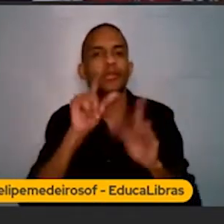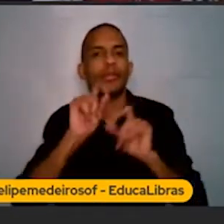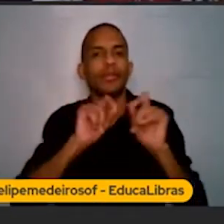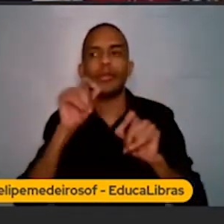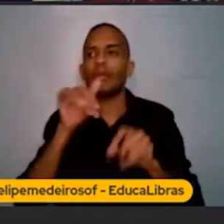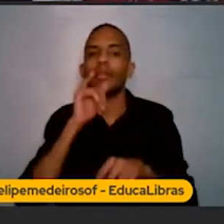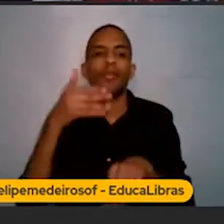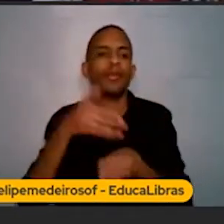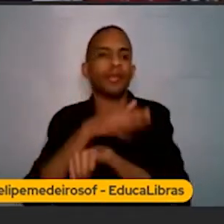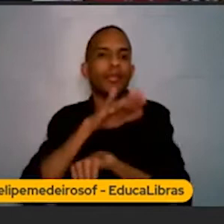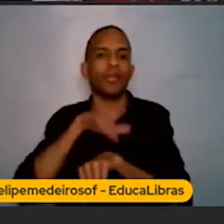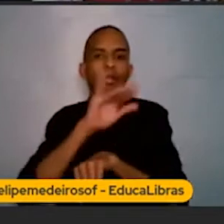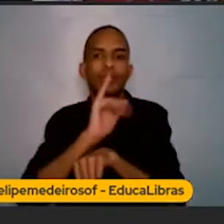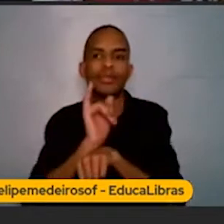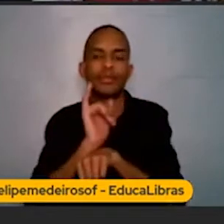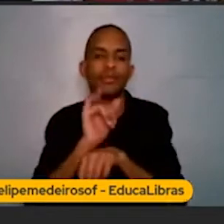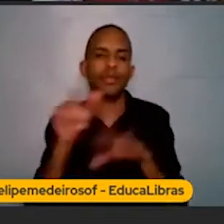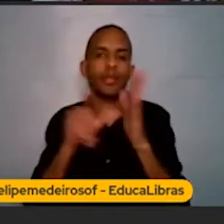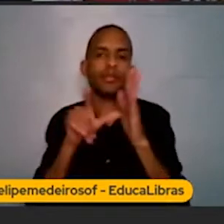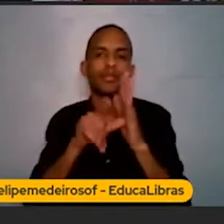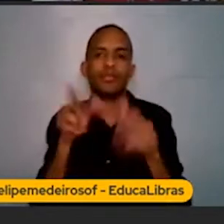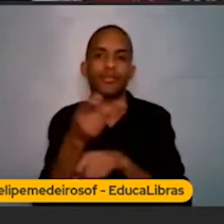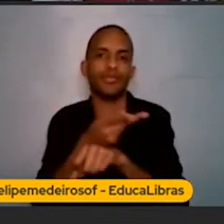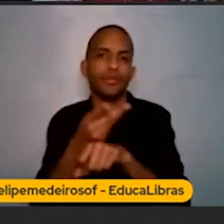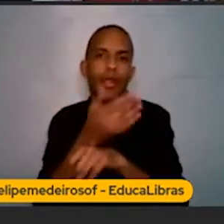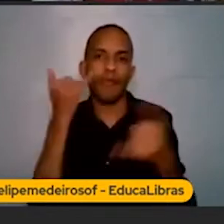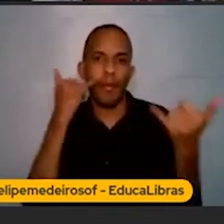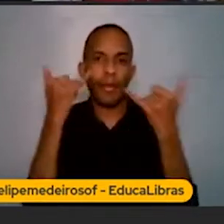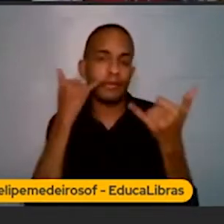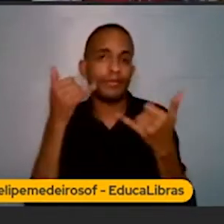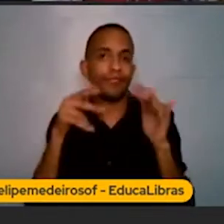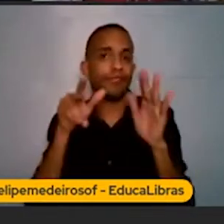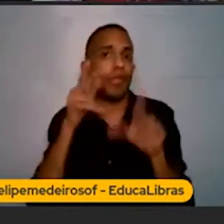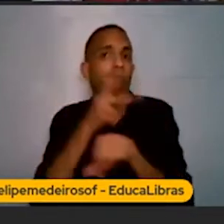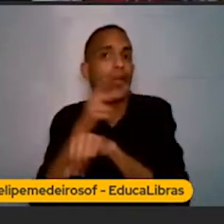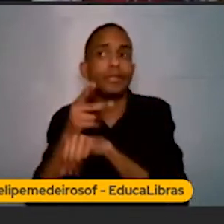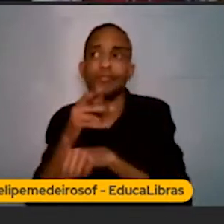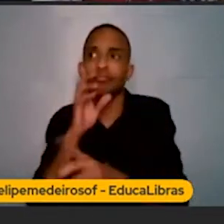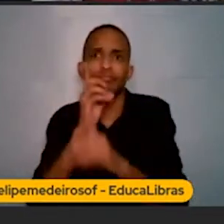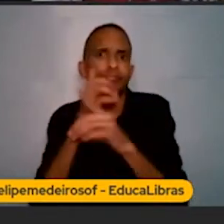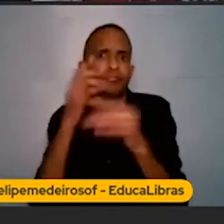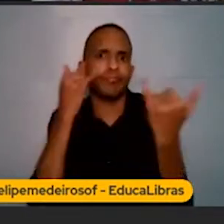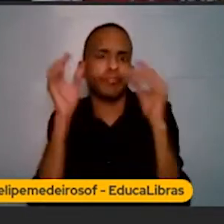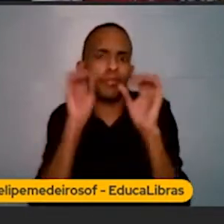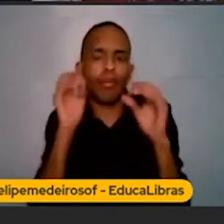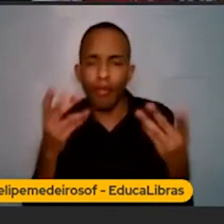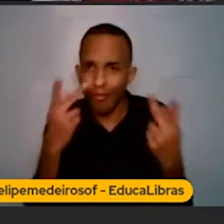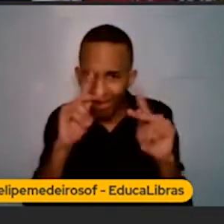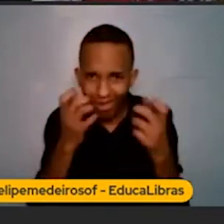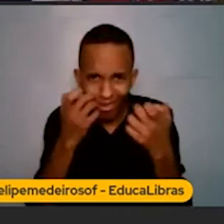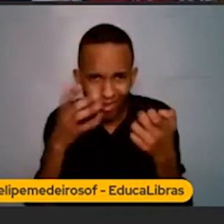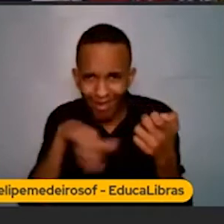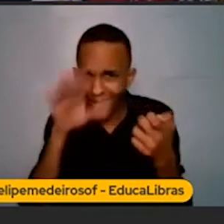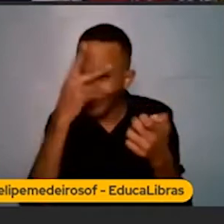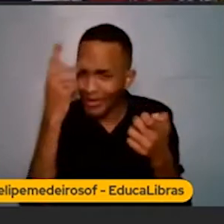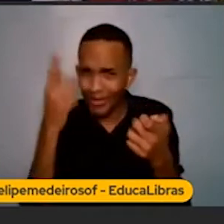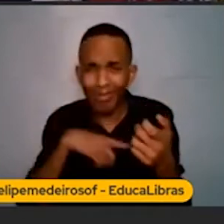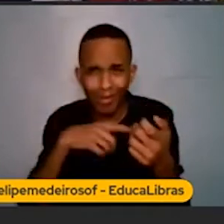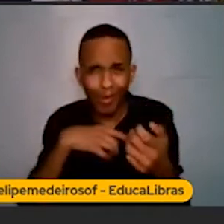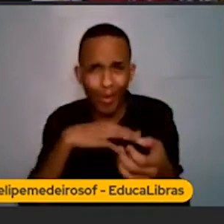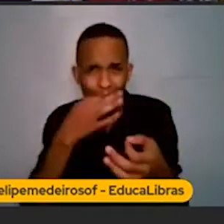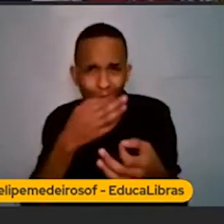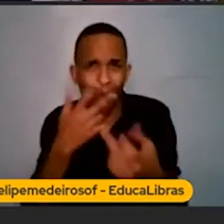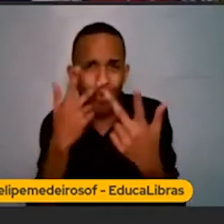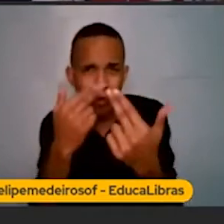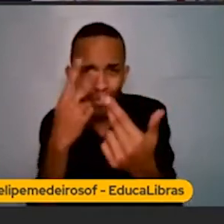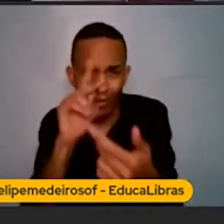entro no YouTube da loja para procurar informações, algum vídeo. Eu não consigo encontrar nenhuma informação. Você quer que as pessoas tenham essa mesma impressão do